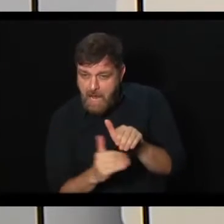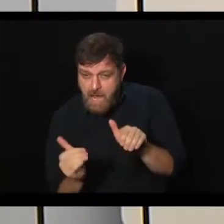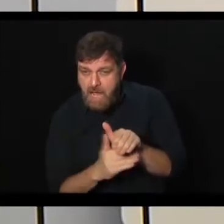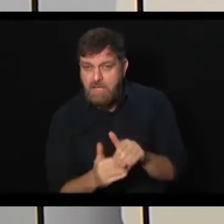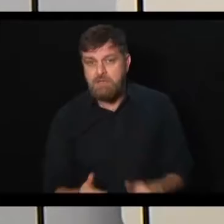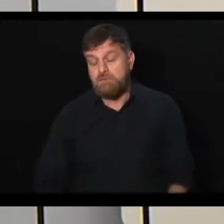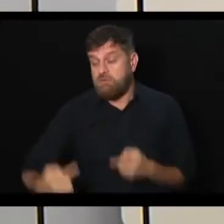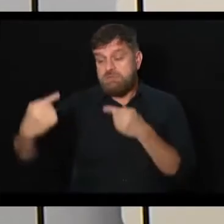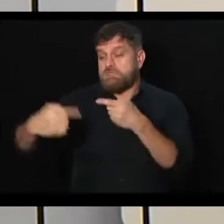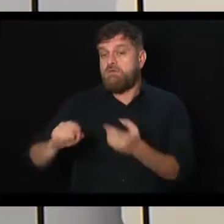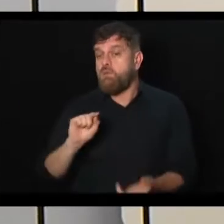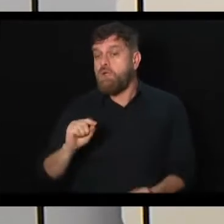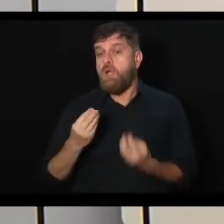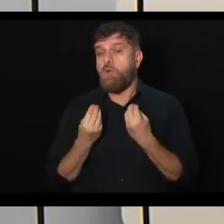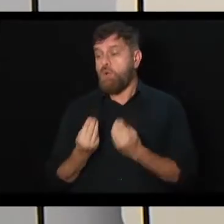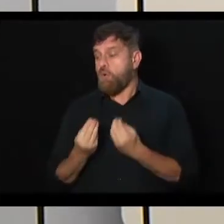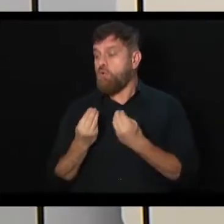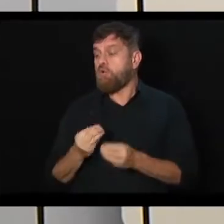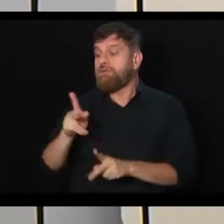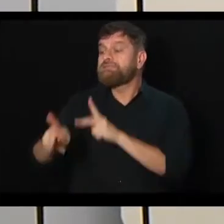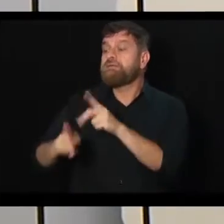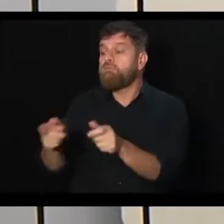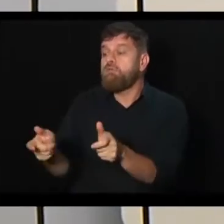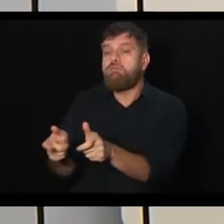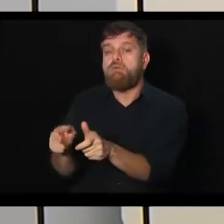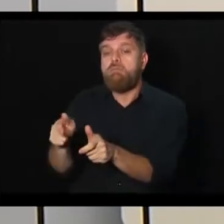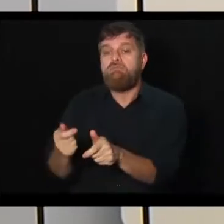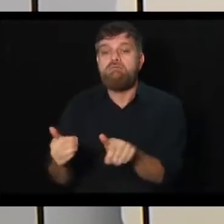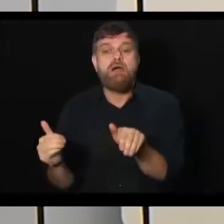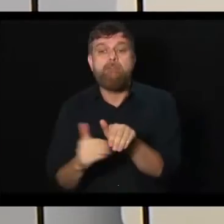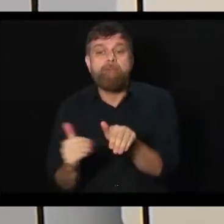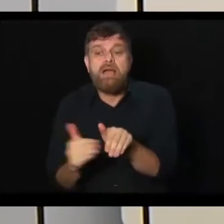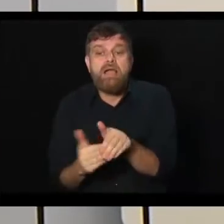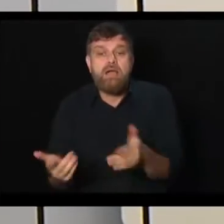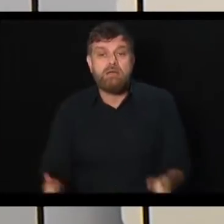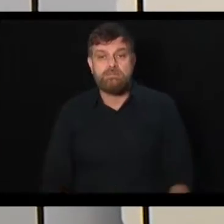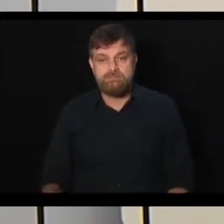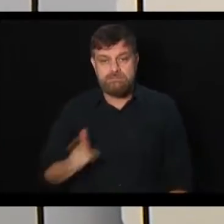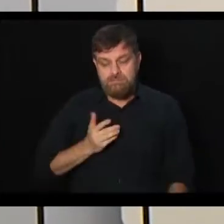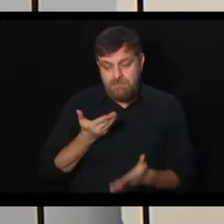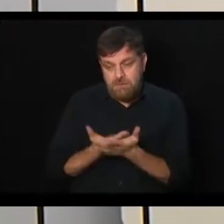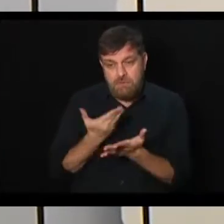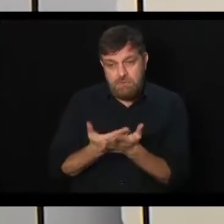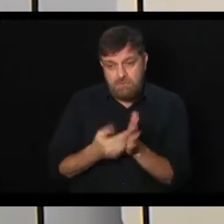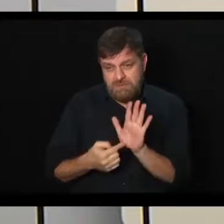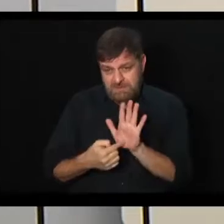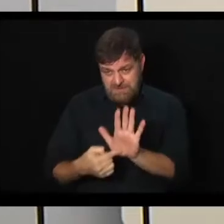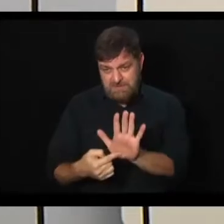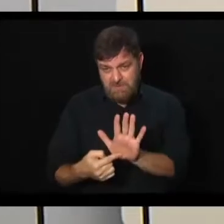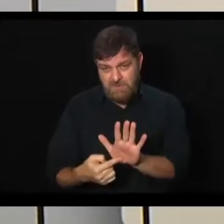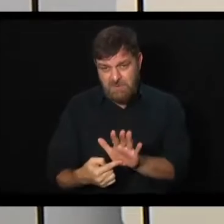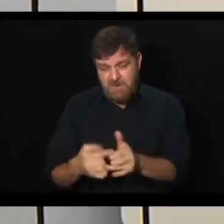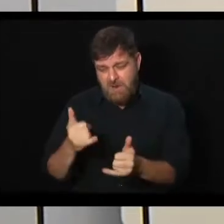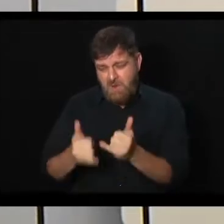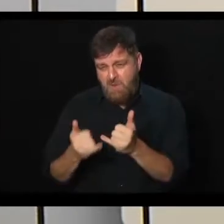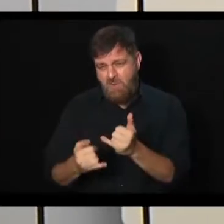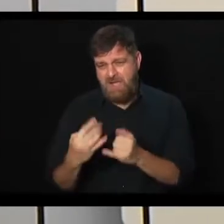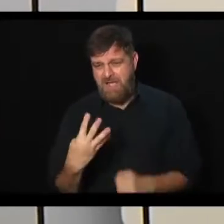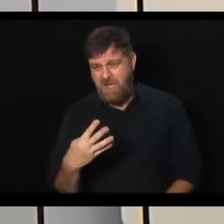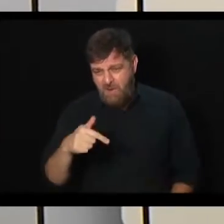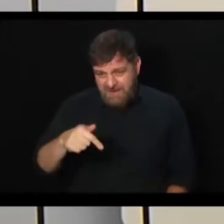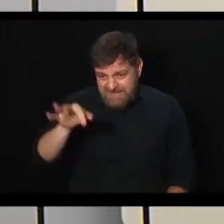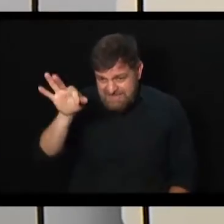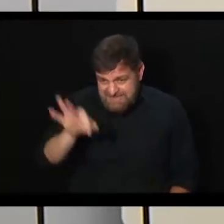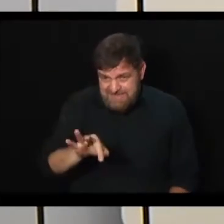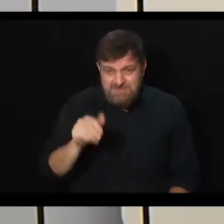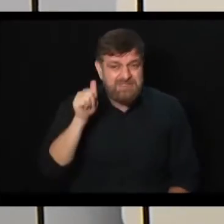o desafio é como que essa parcela da população contribui para a Previdência. Alguns estudos apontam que quase 47%, quase 50%